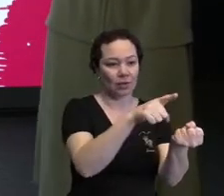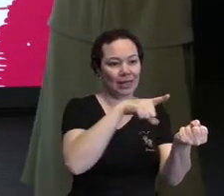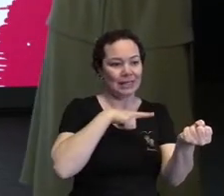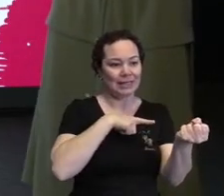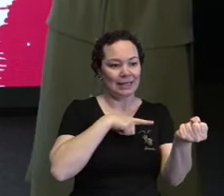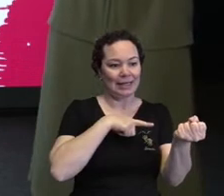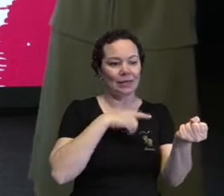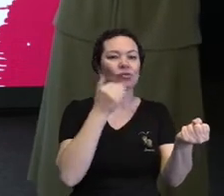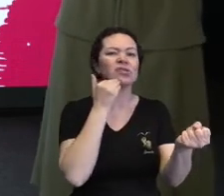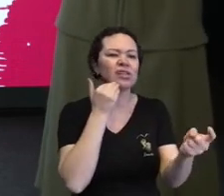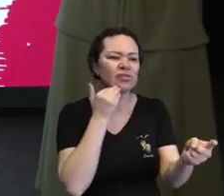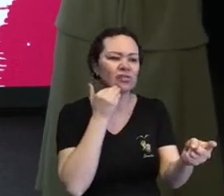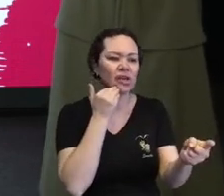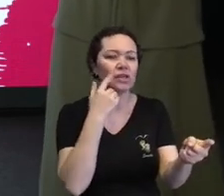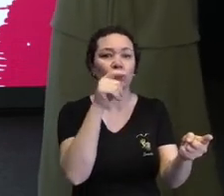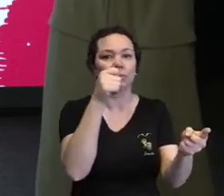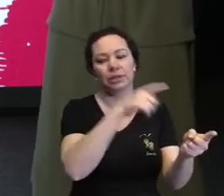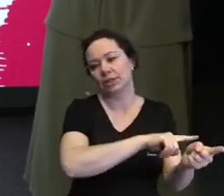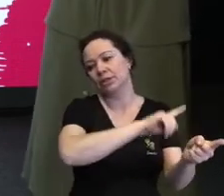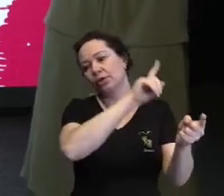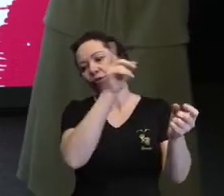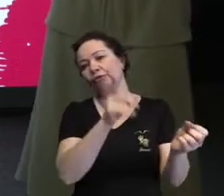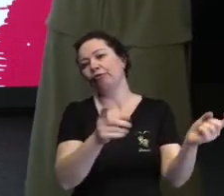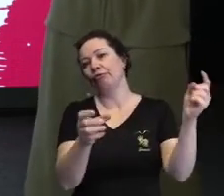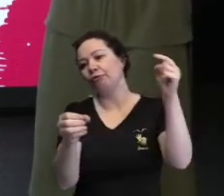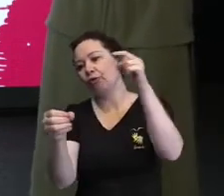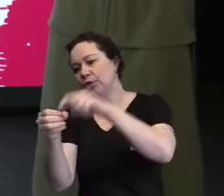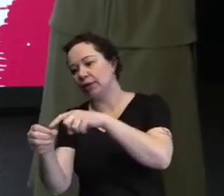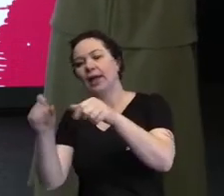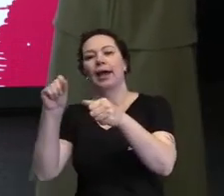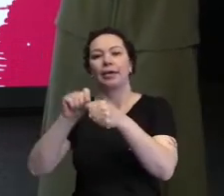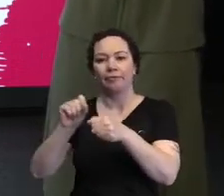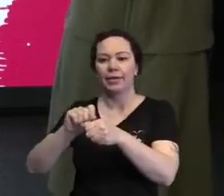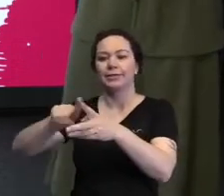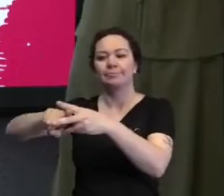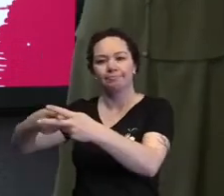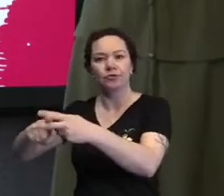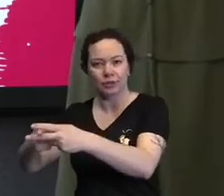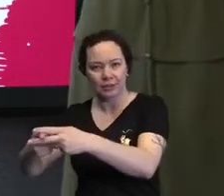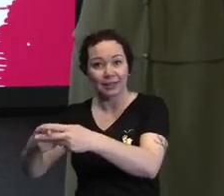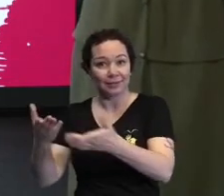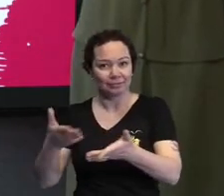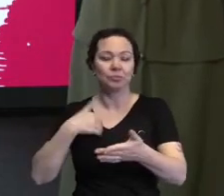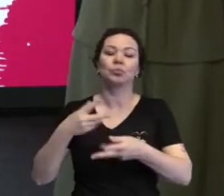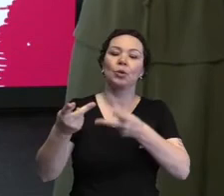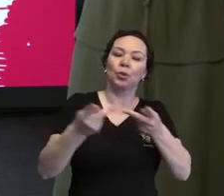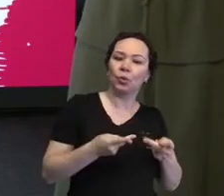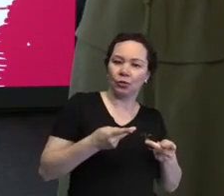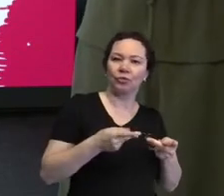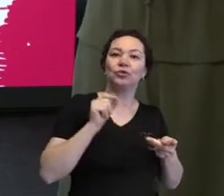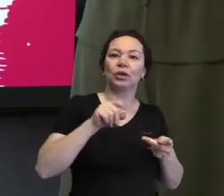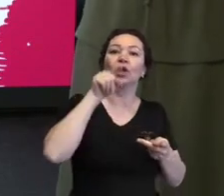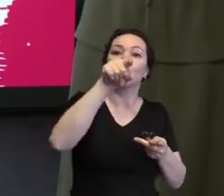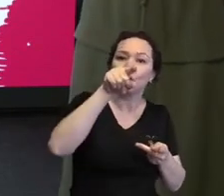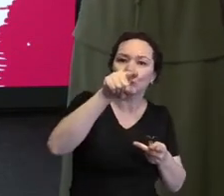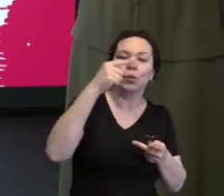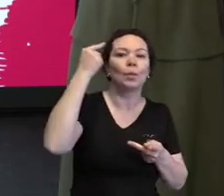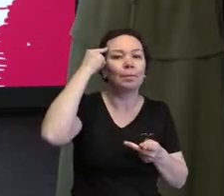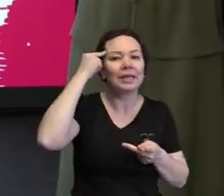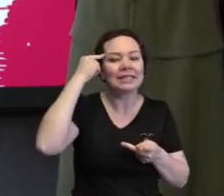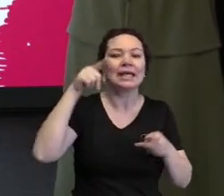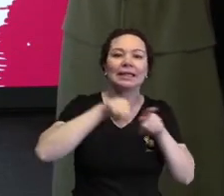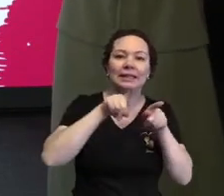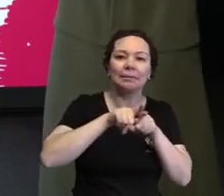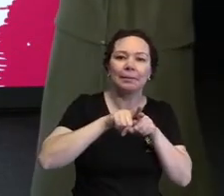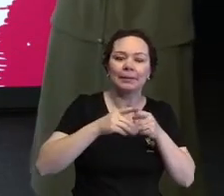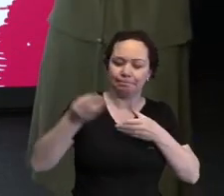peça com defeito e você tem que ir lá na concessionária fazer um recall de marca? Então, o meu convite é isso. É você se rever, rever as suas peças,